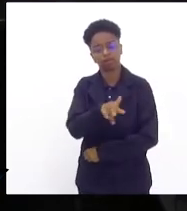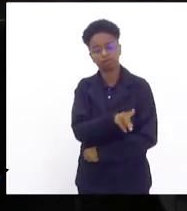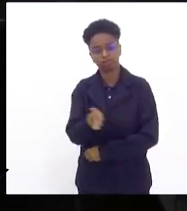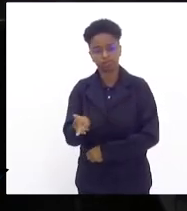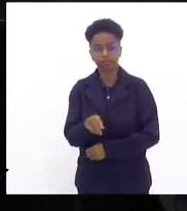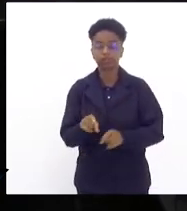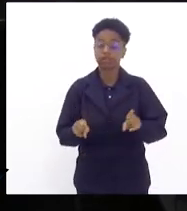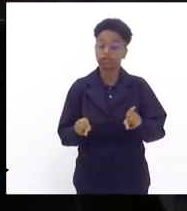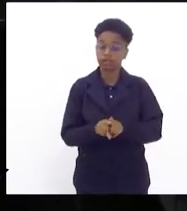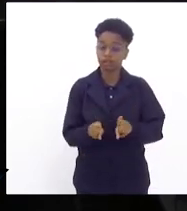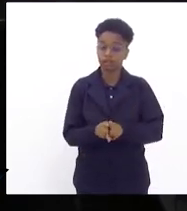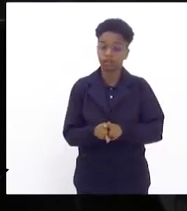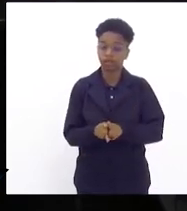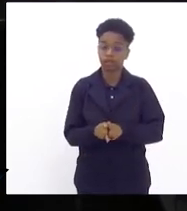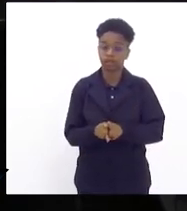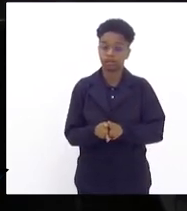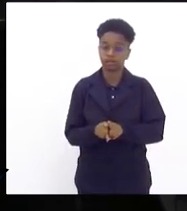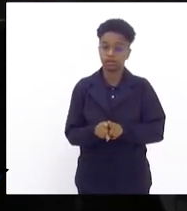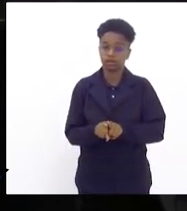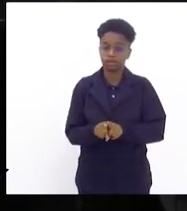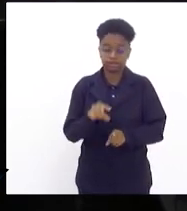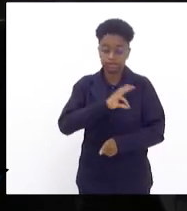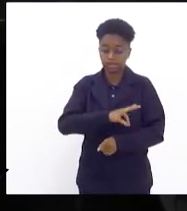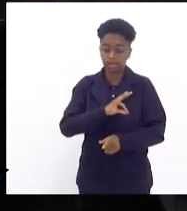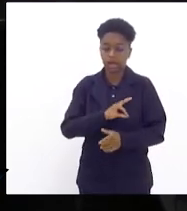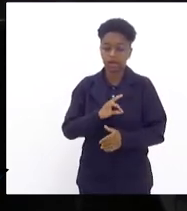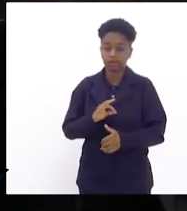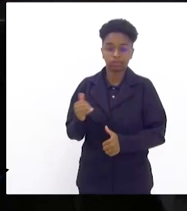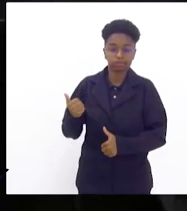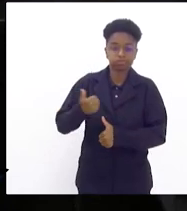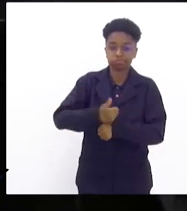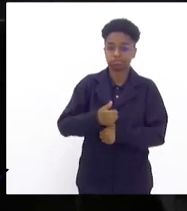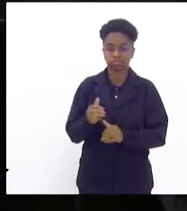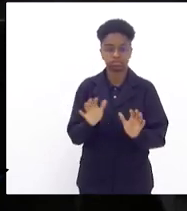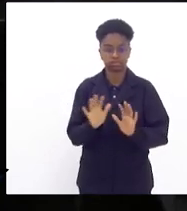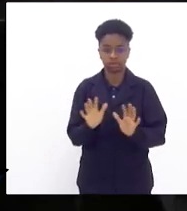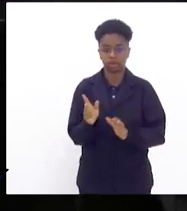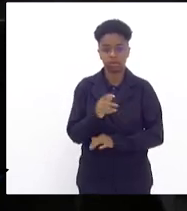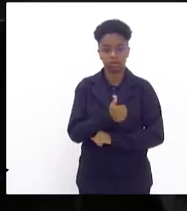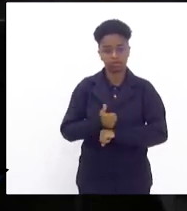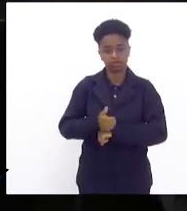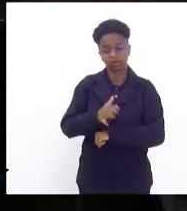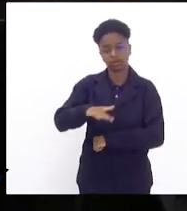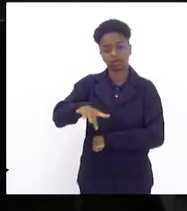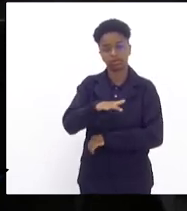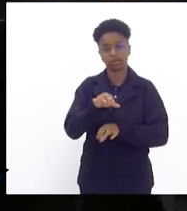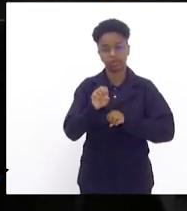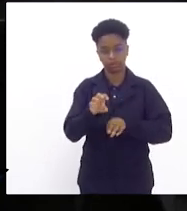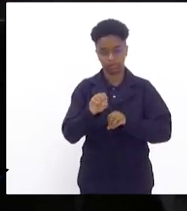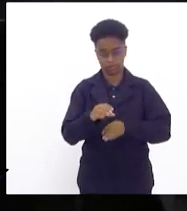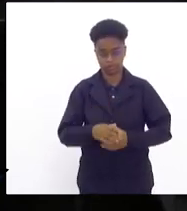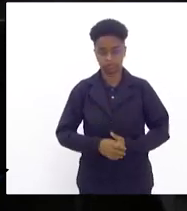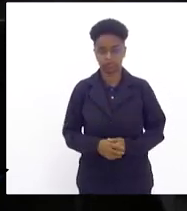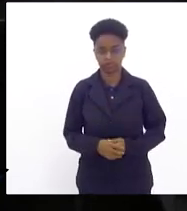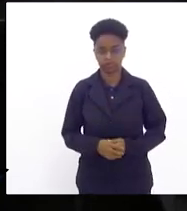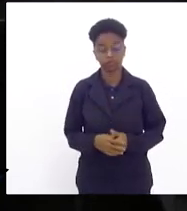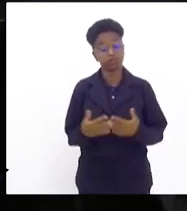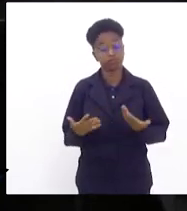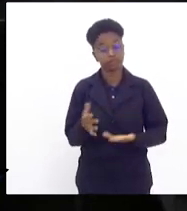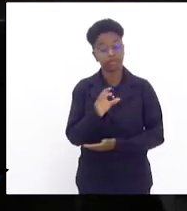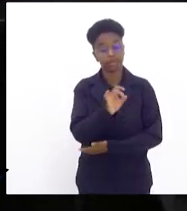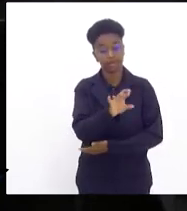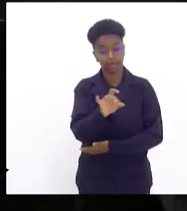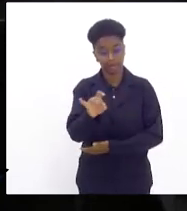a não recomposição salarial desses profissionais de educação. Cada um